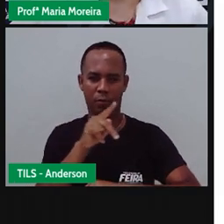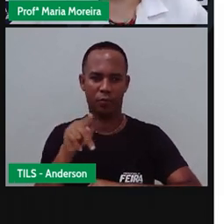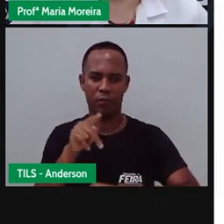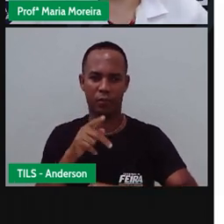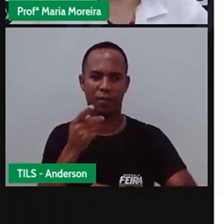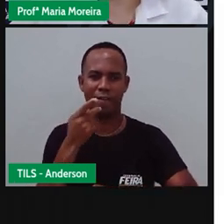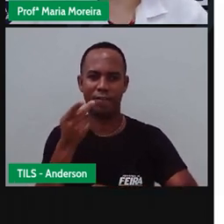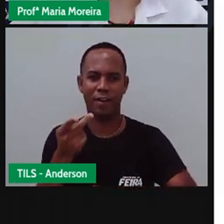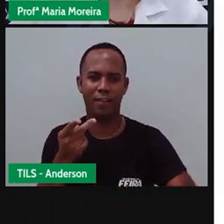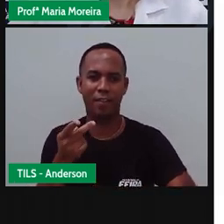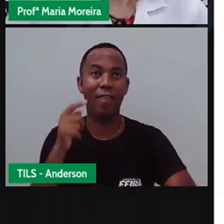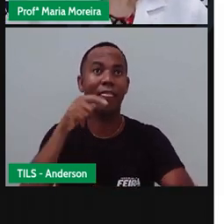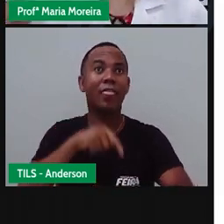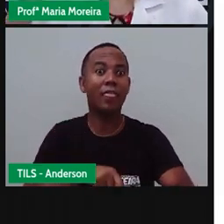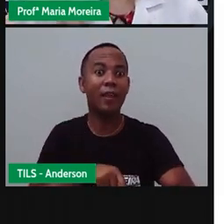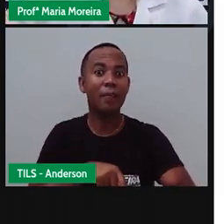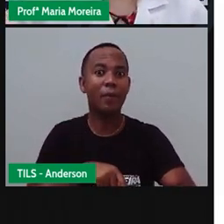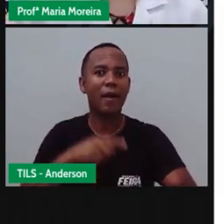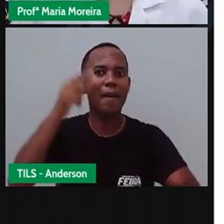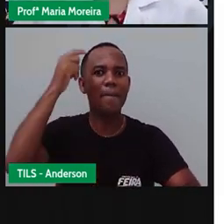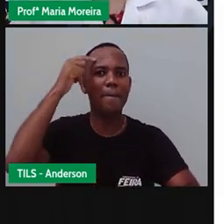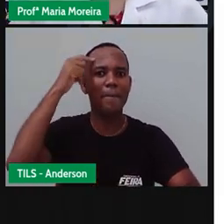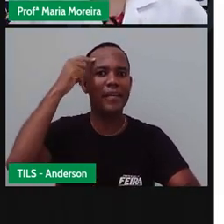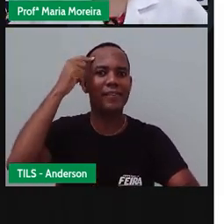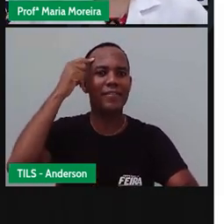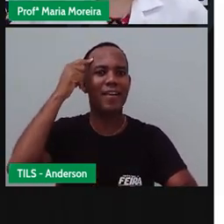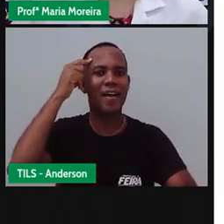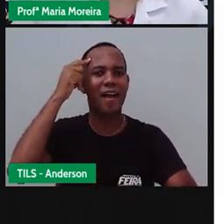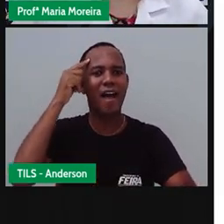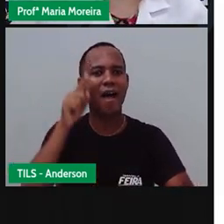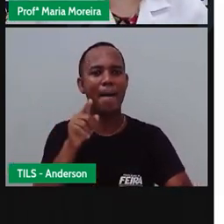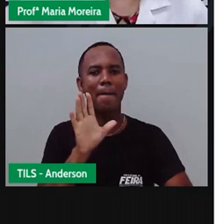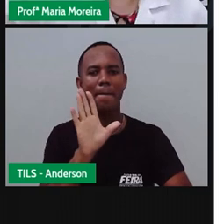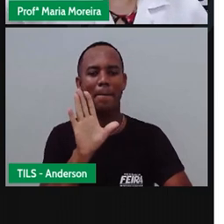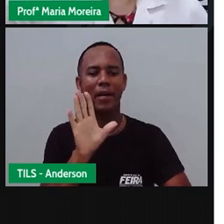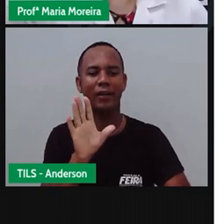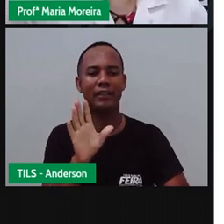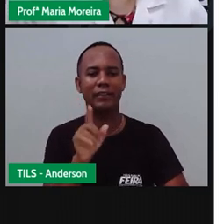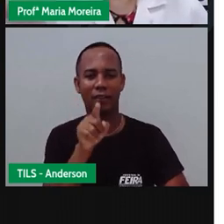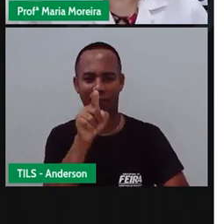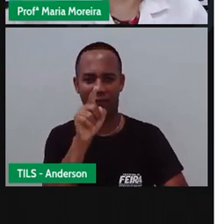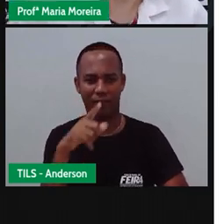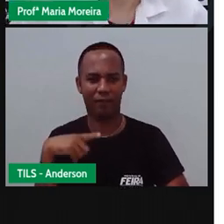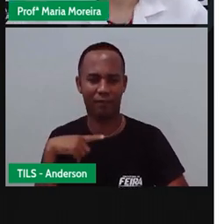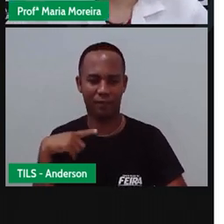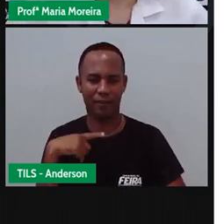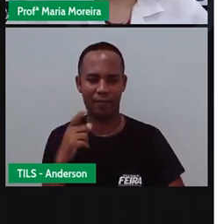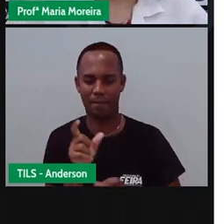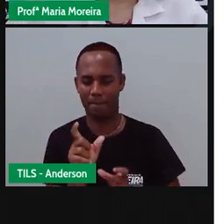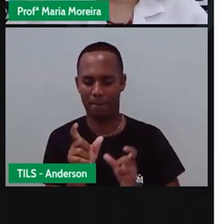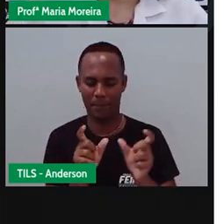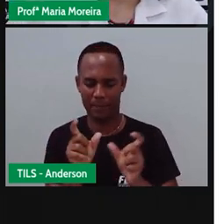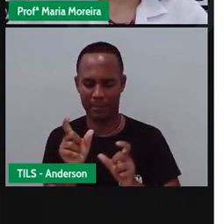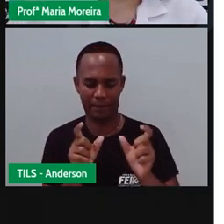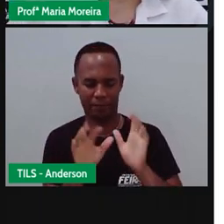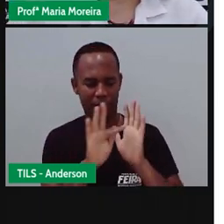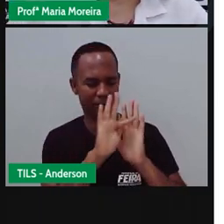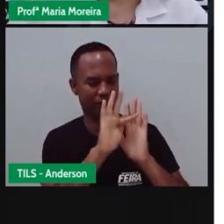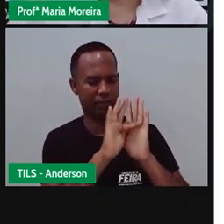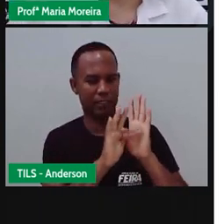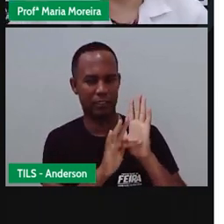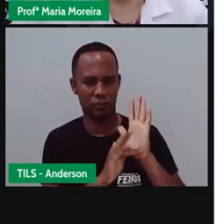relógio Mas aí no texto Existem algumas palavrinhas Inclusive lá no início da aula A PRO fala